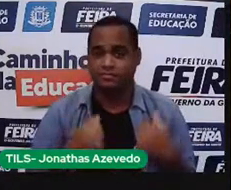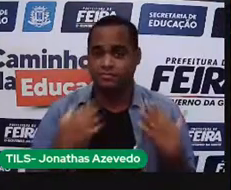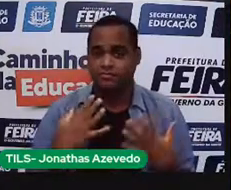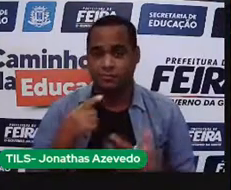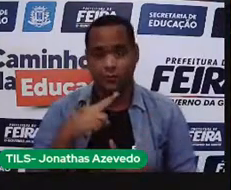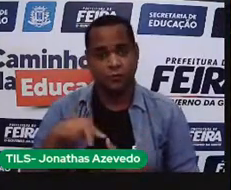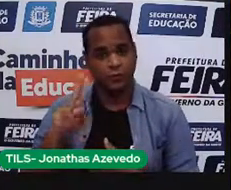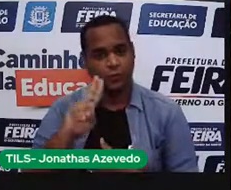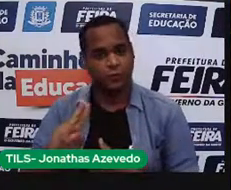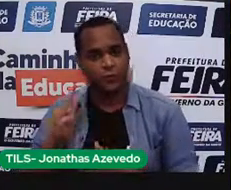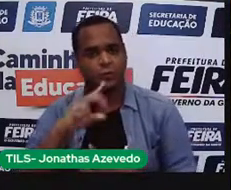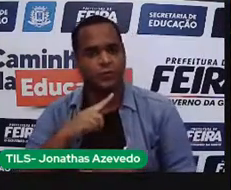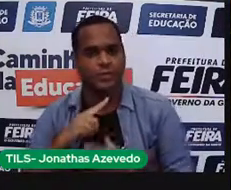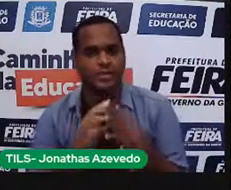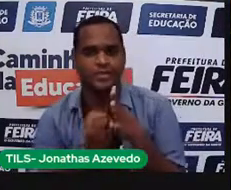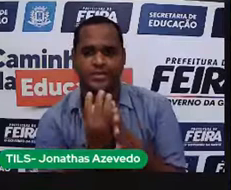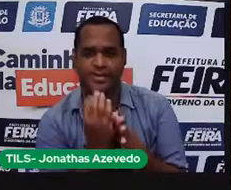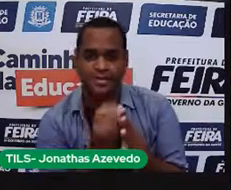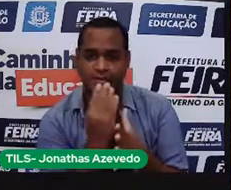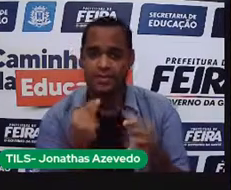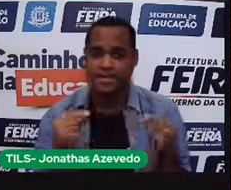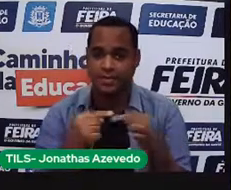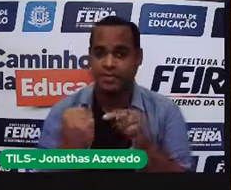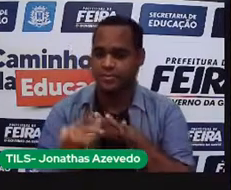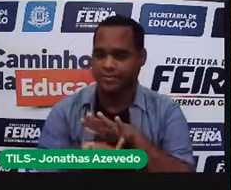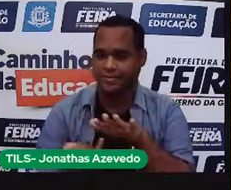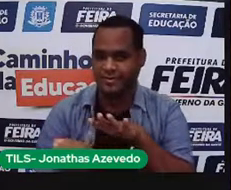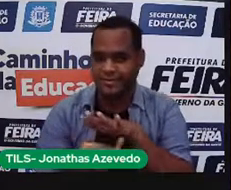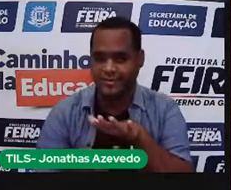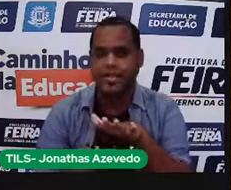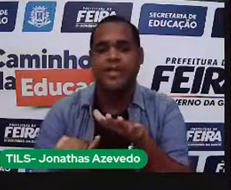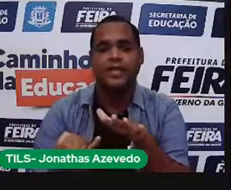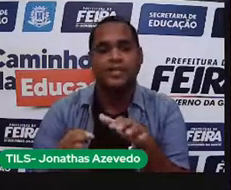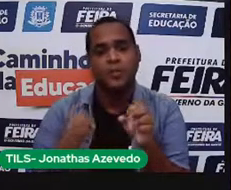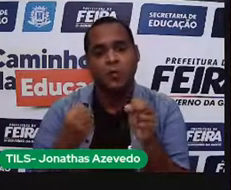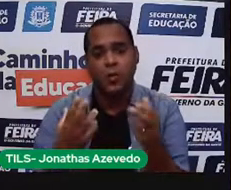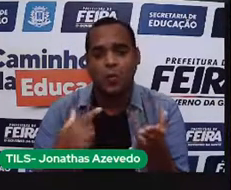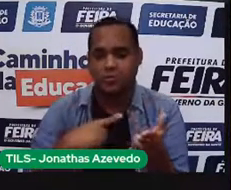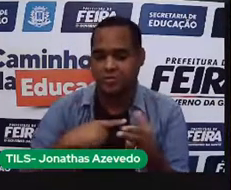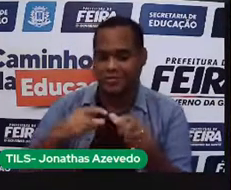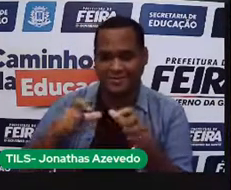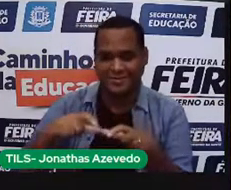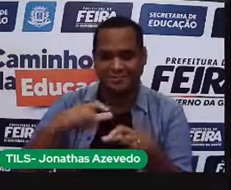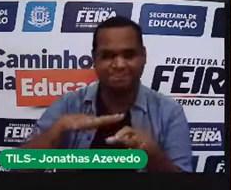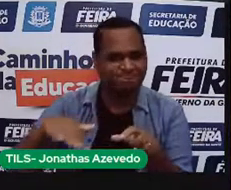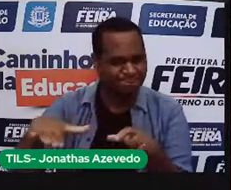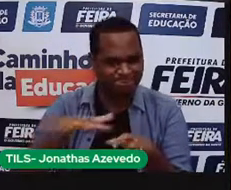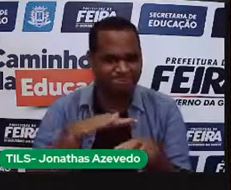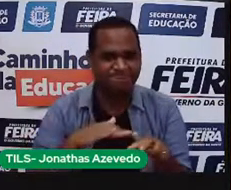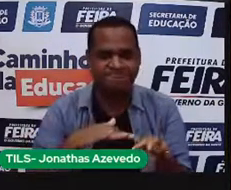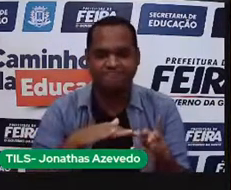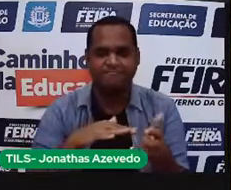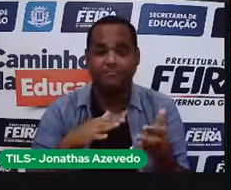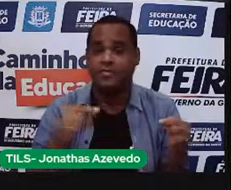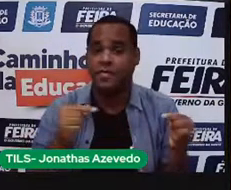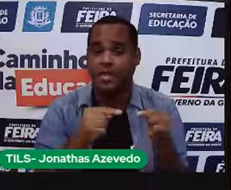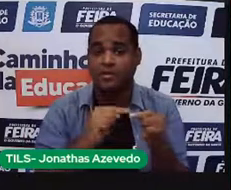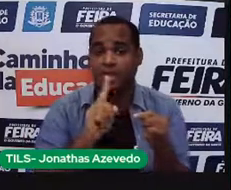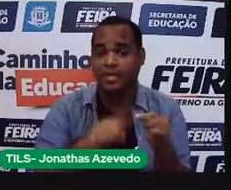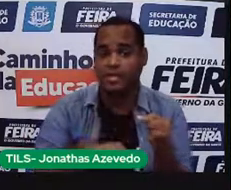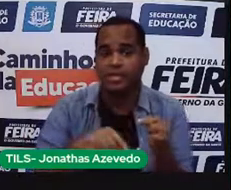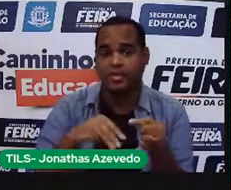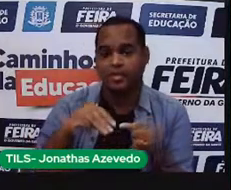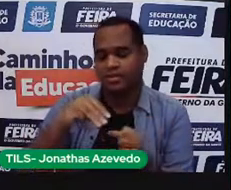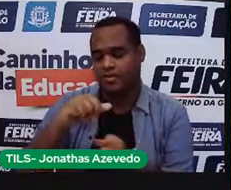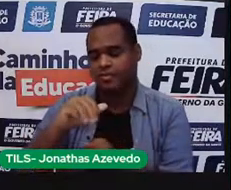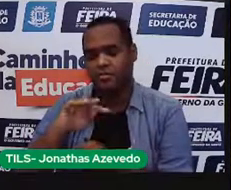E esses recursos, eles também podem ser utilizados na produção industrial. E nesse caso, eles vão receber o nome de matéria